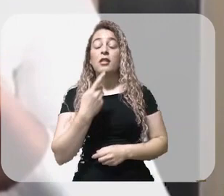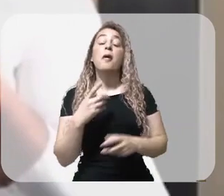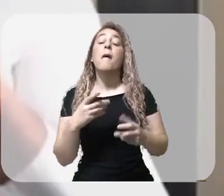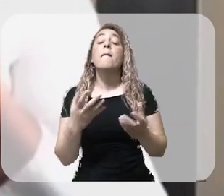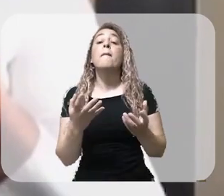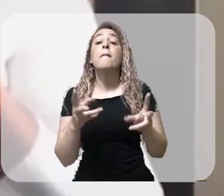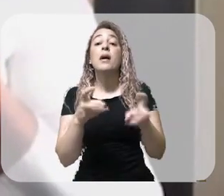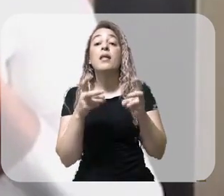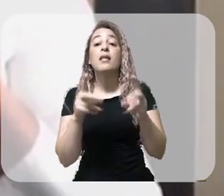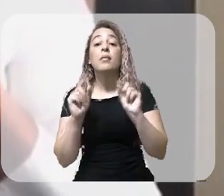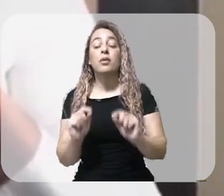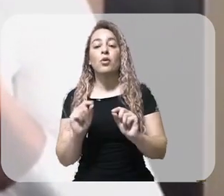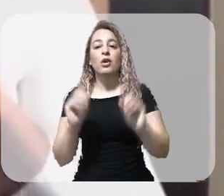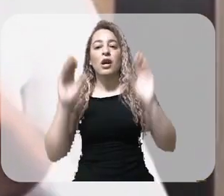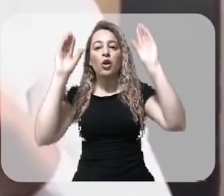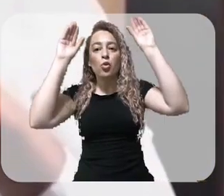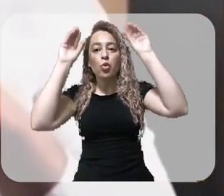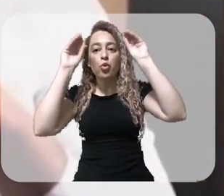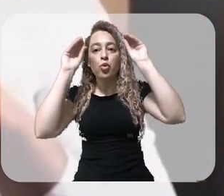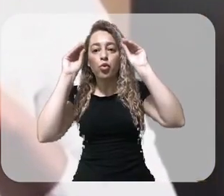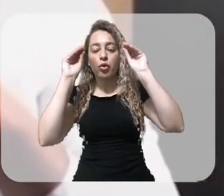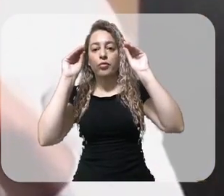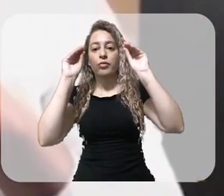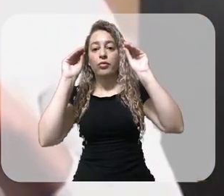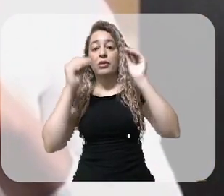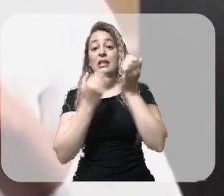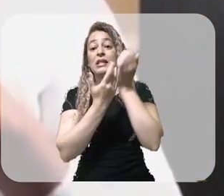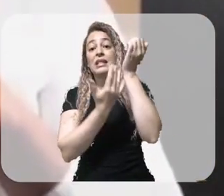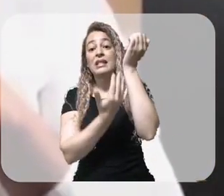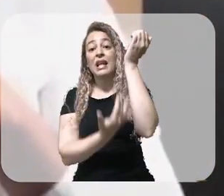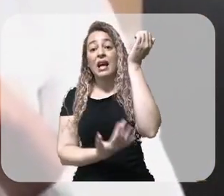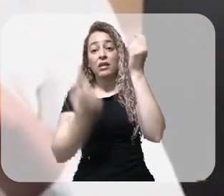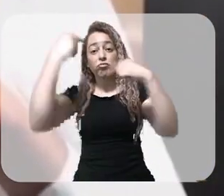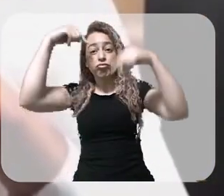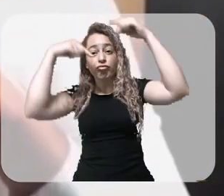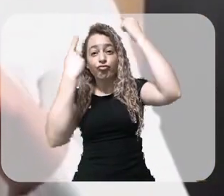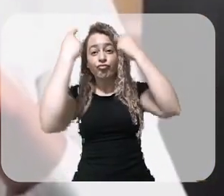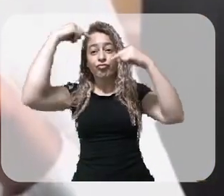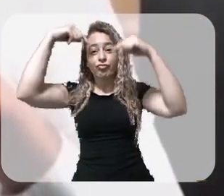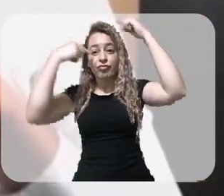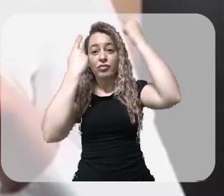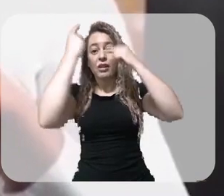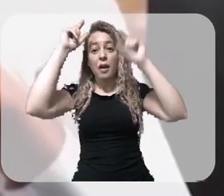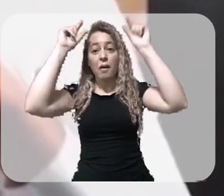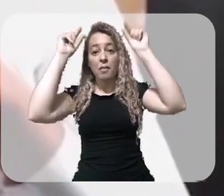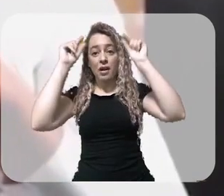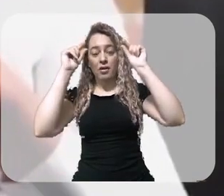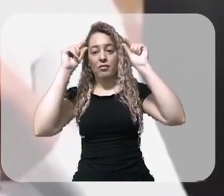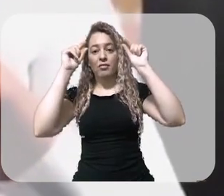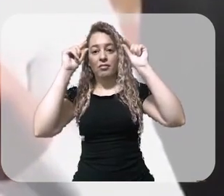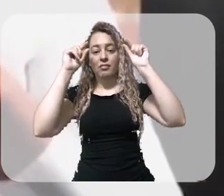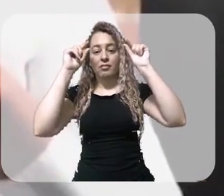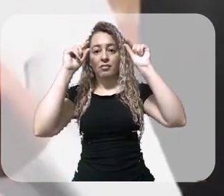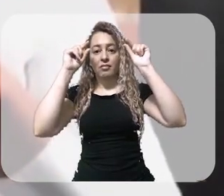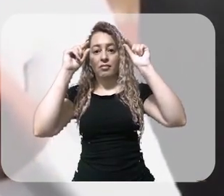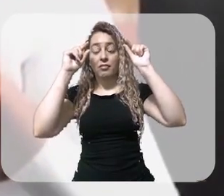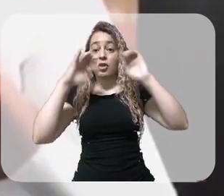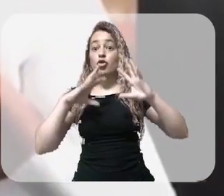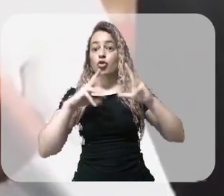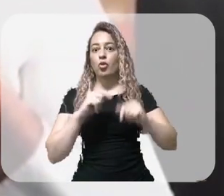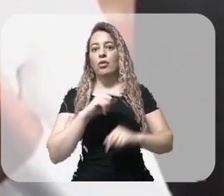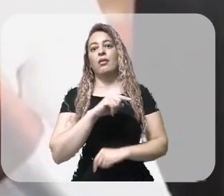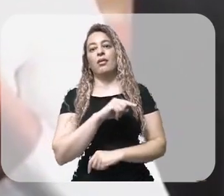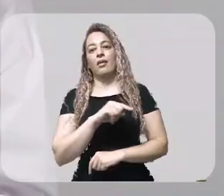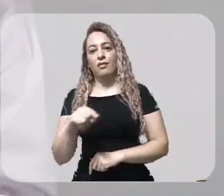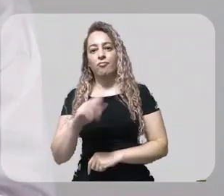diminuição do fluxo sanguíneo cerebral nas crianças com autismo nessas duas regiões, que a gente chama de região